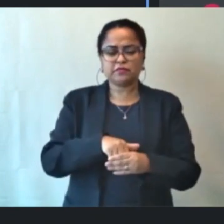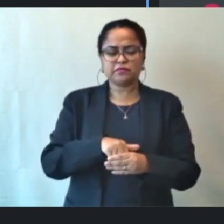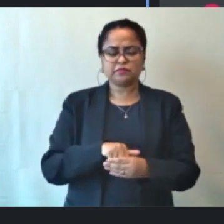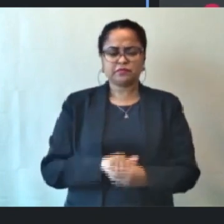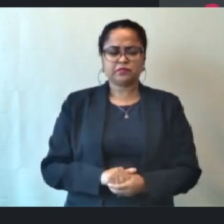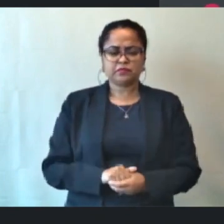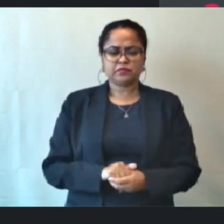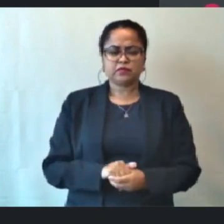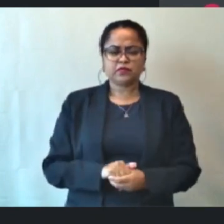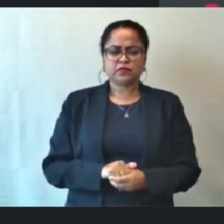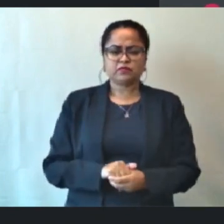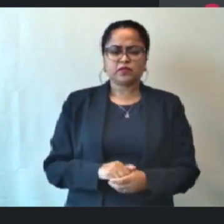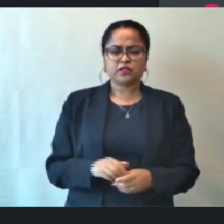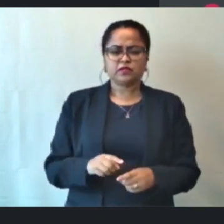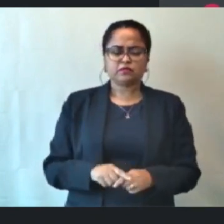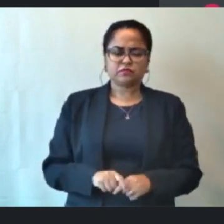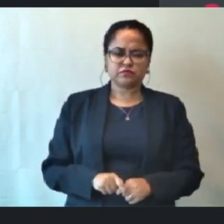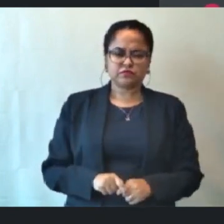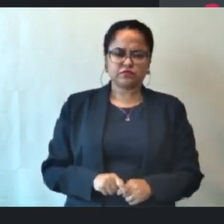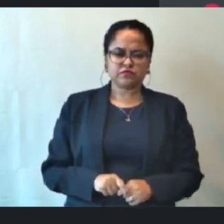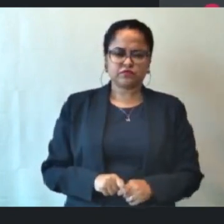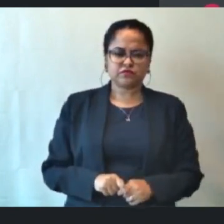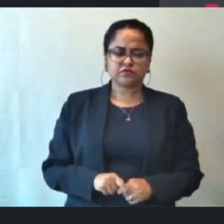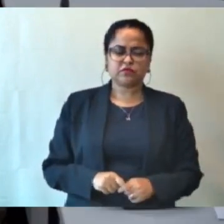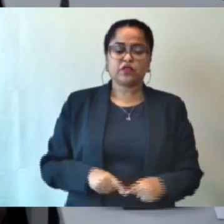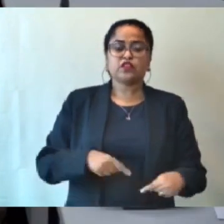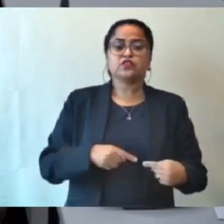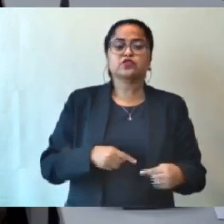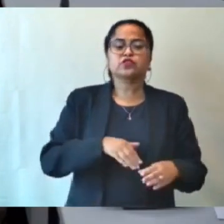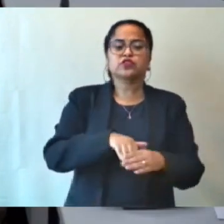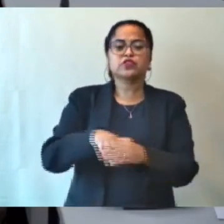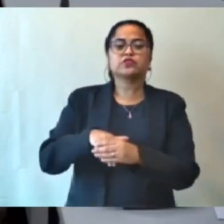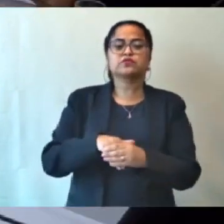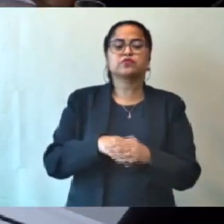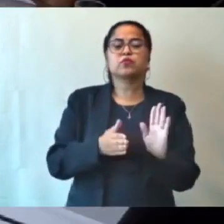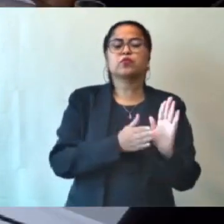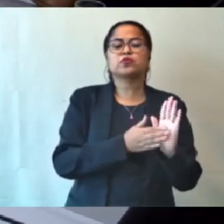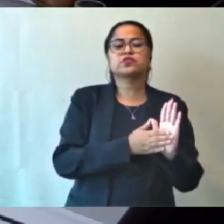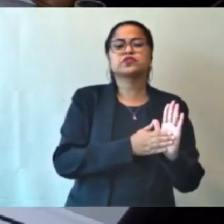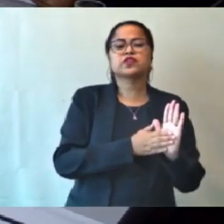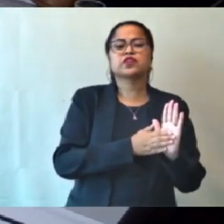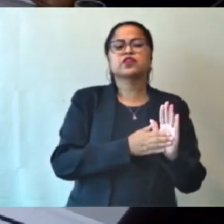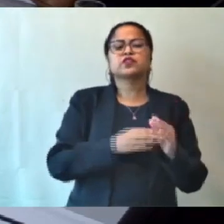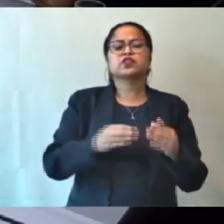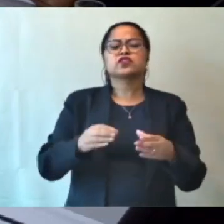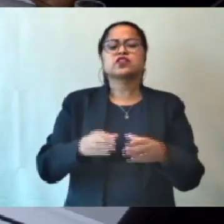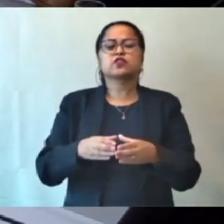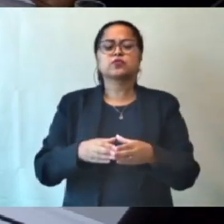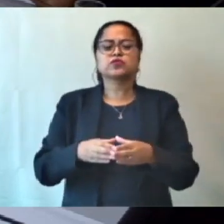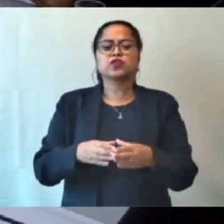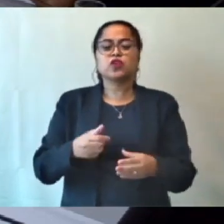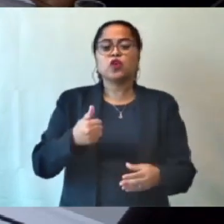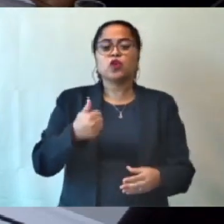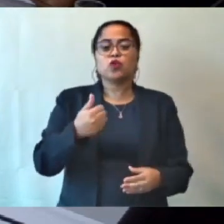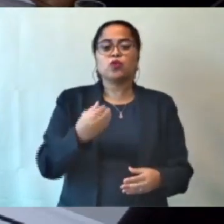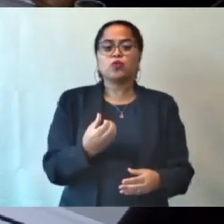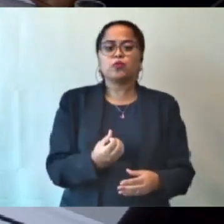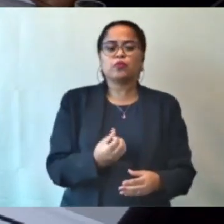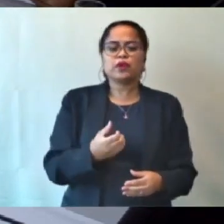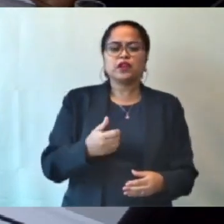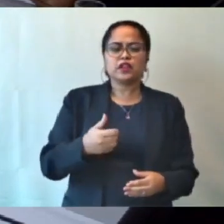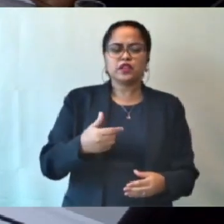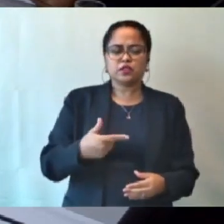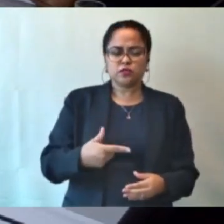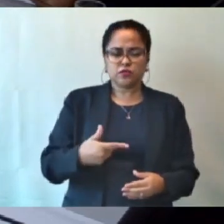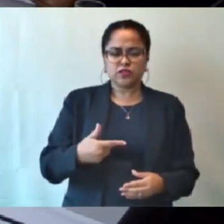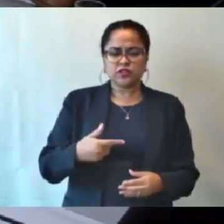remota, com certeza. Vamos lá. Discussão e votação. Proposições da comissão, requerimento de comissão 162, de 2024, turno